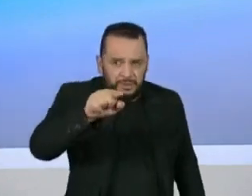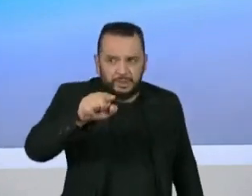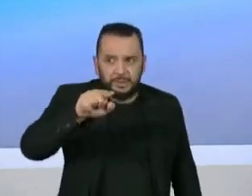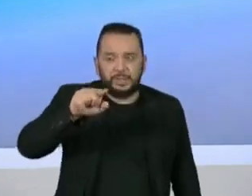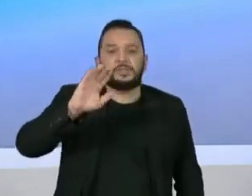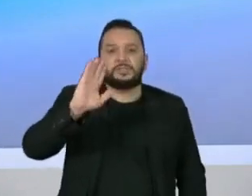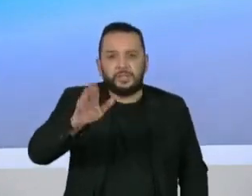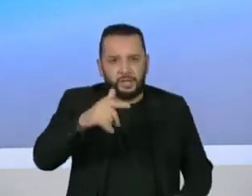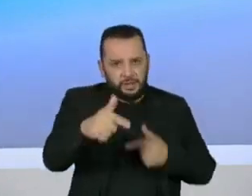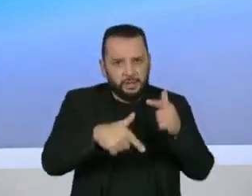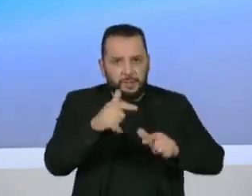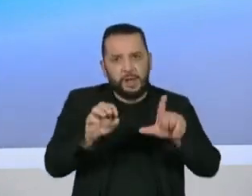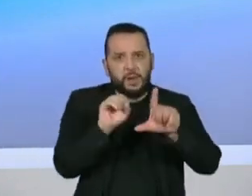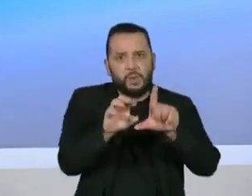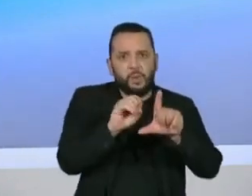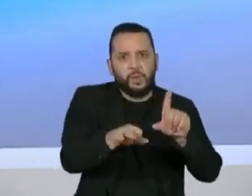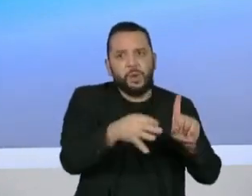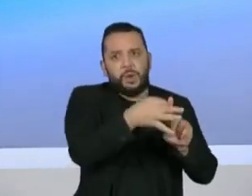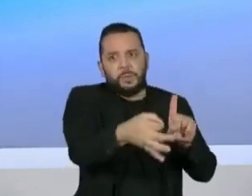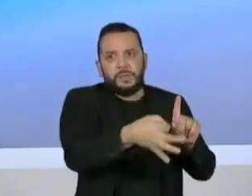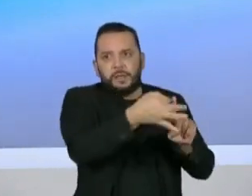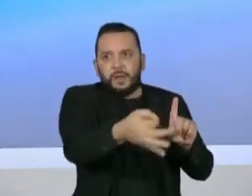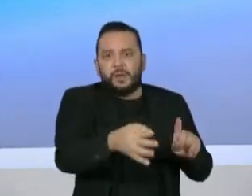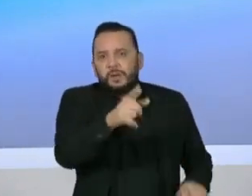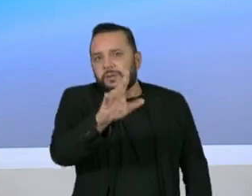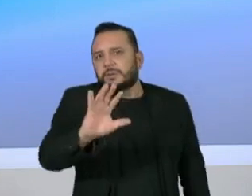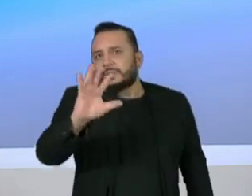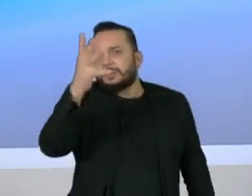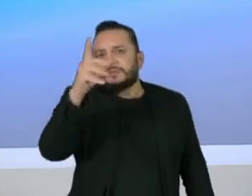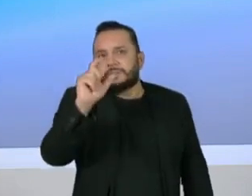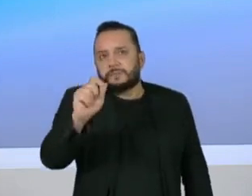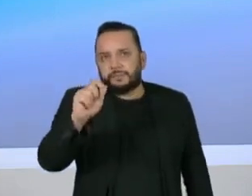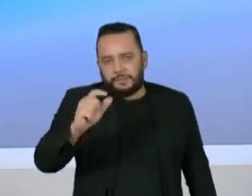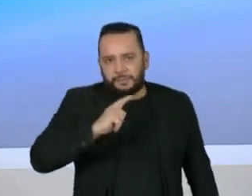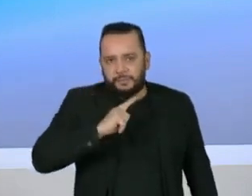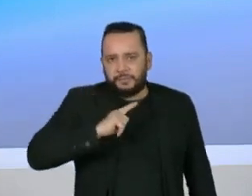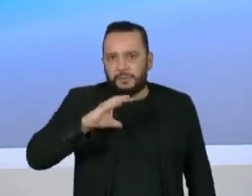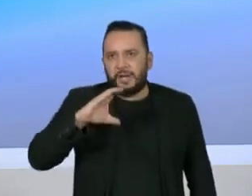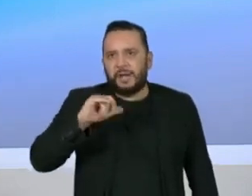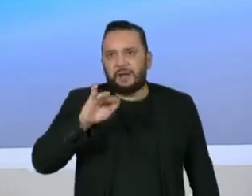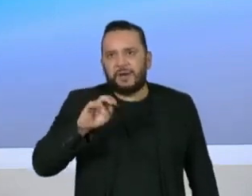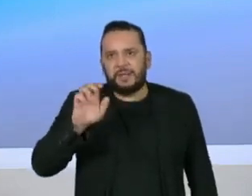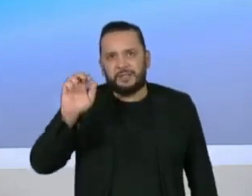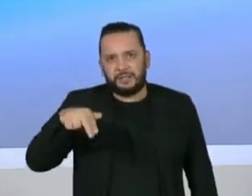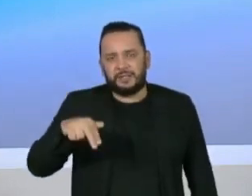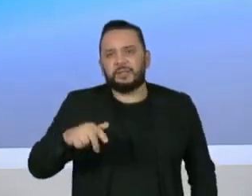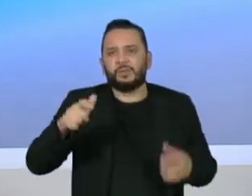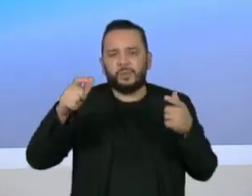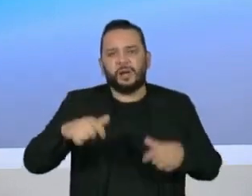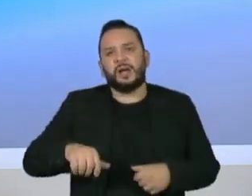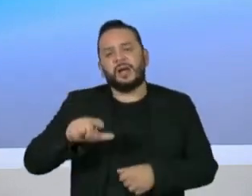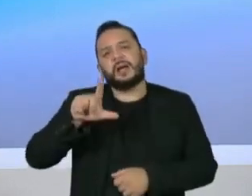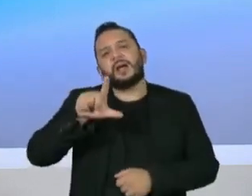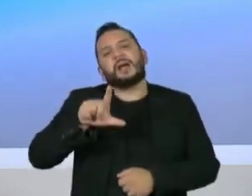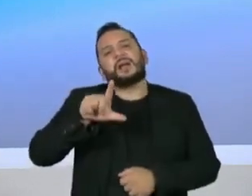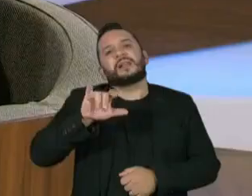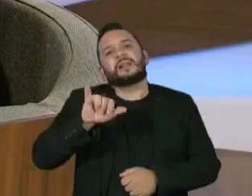comentarista da TV Globo, se viu diante do Cavern Club em Liverpool e